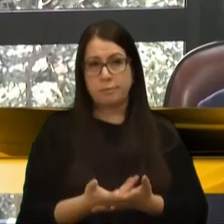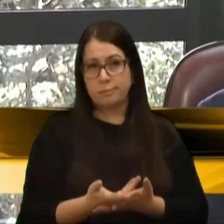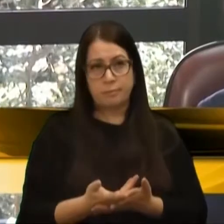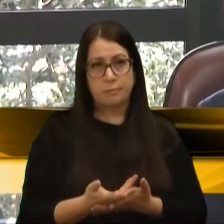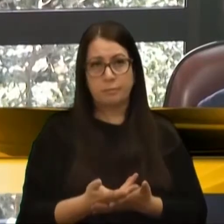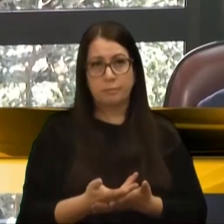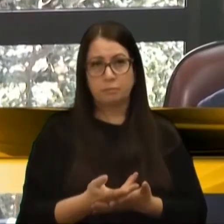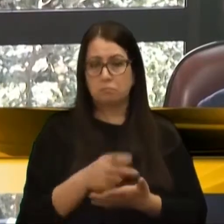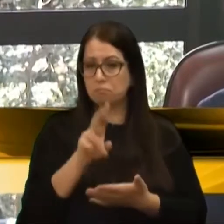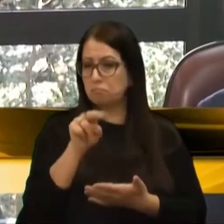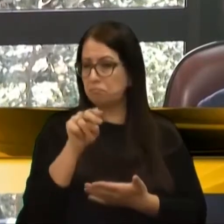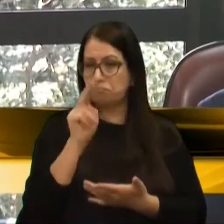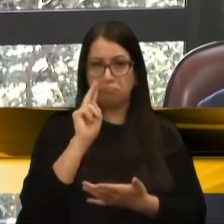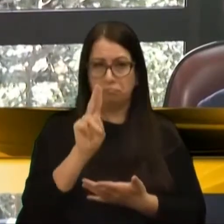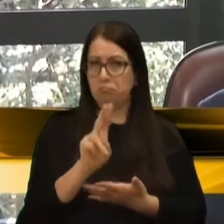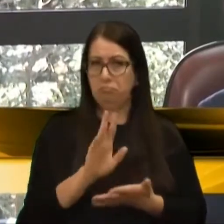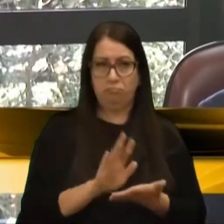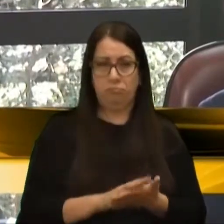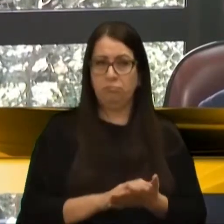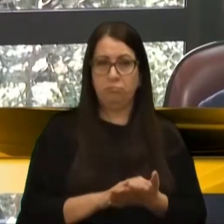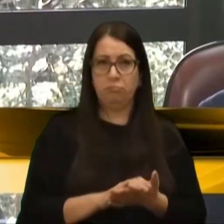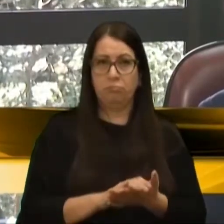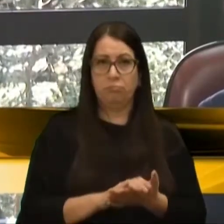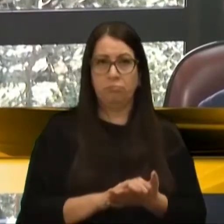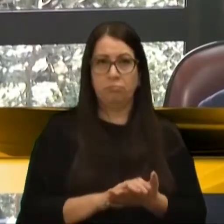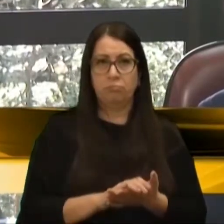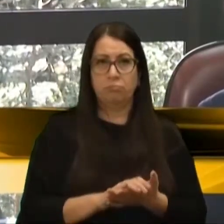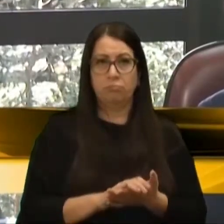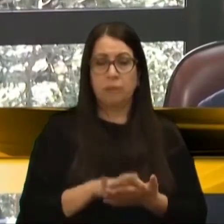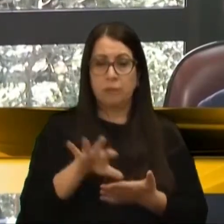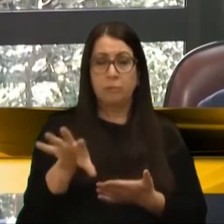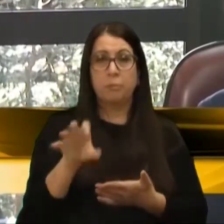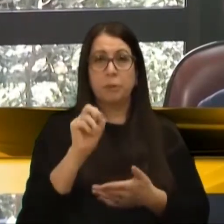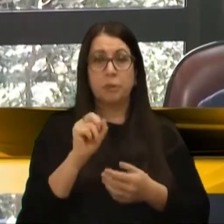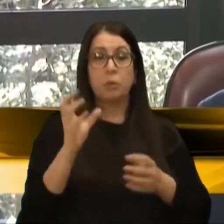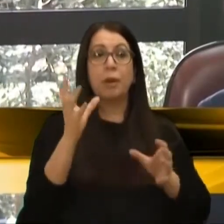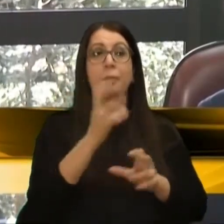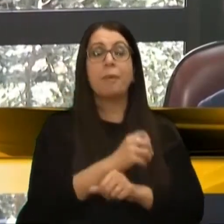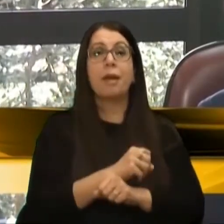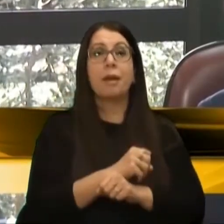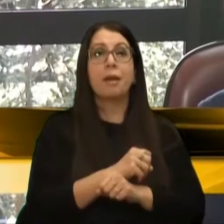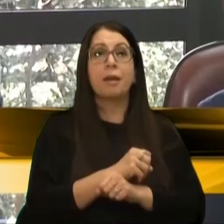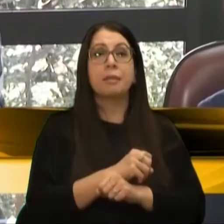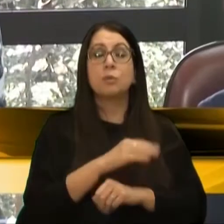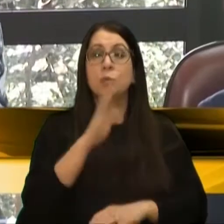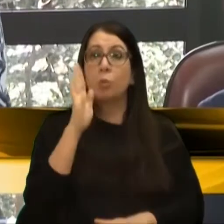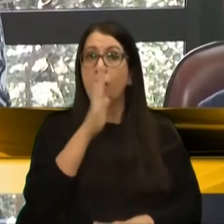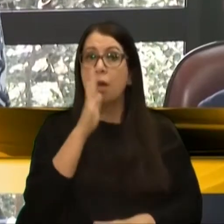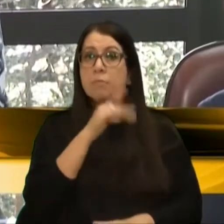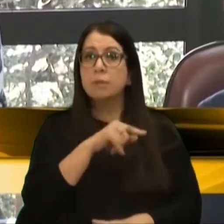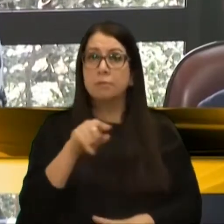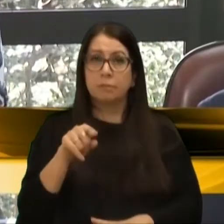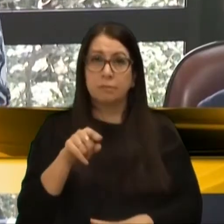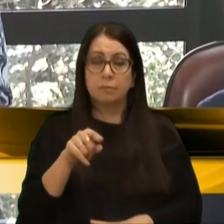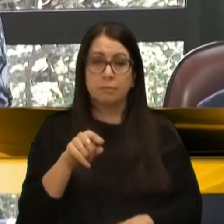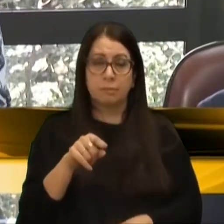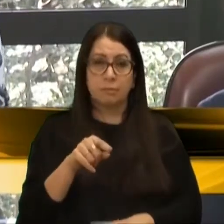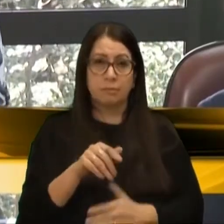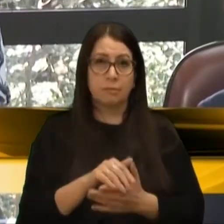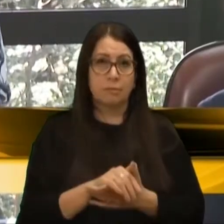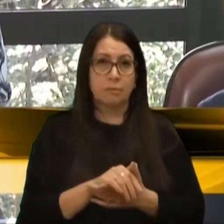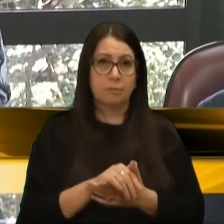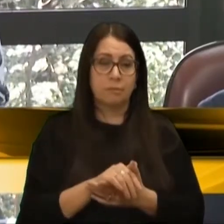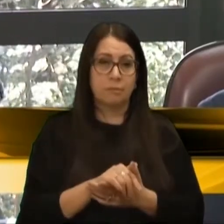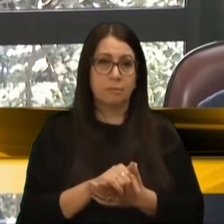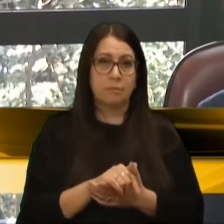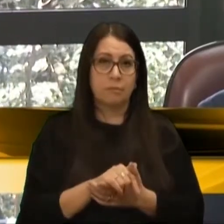acontece, eu nunca vi, assim, um recolhimento do animal de rapidez e para um